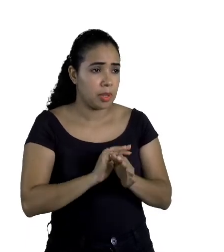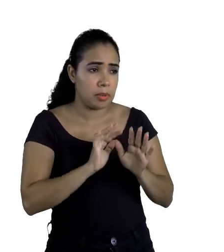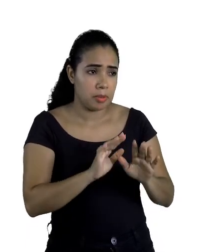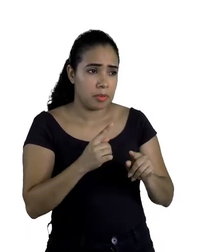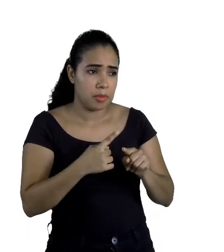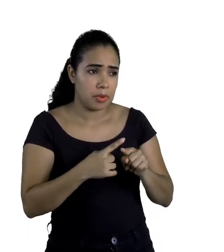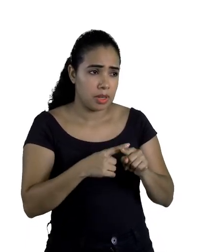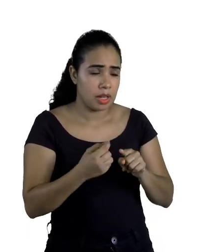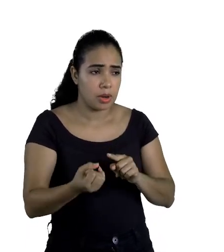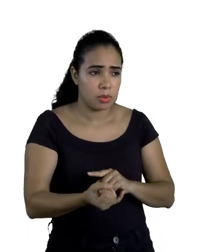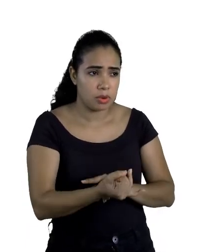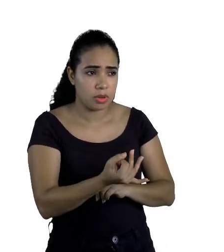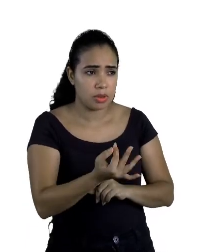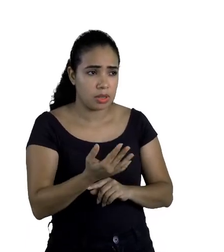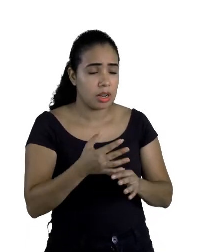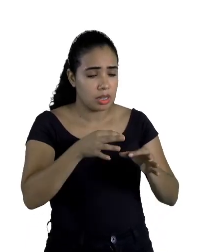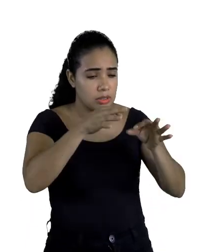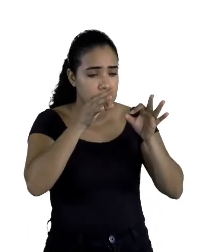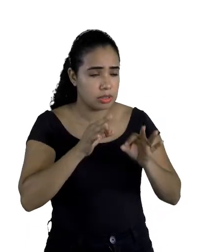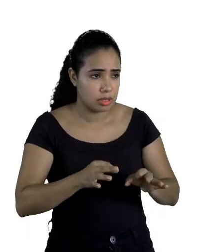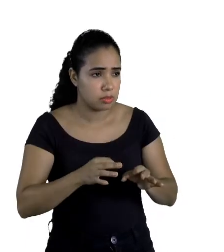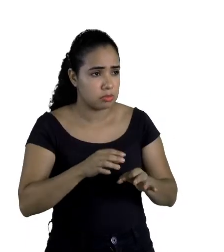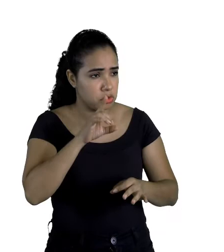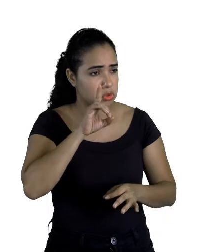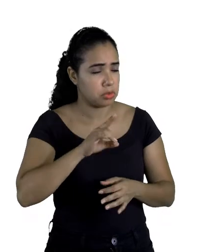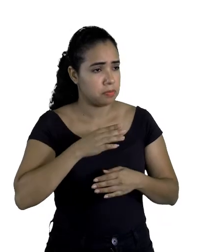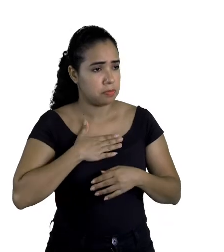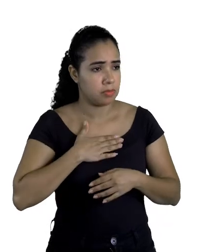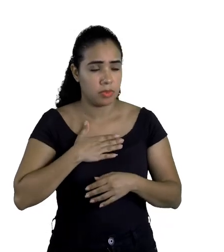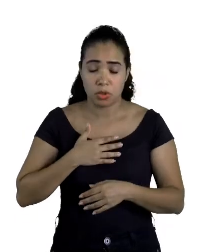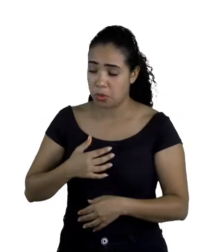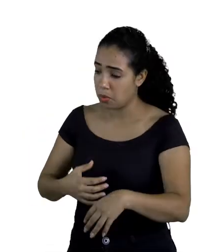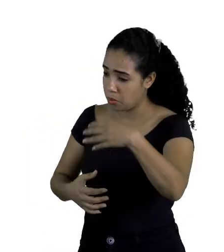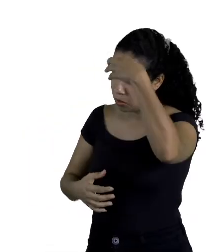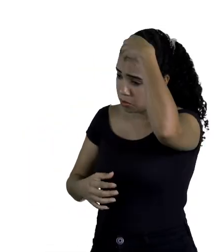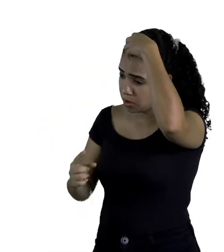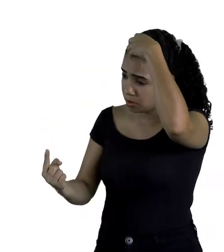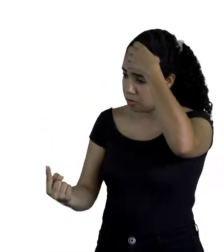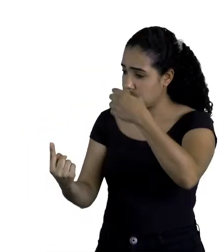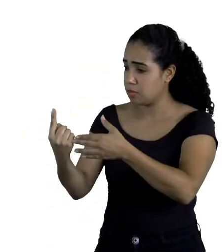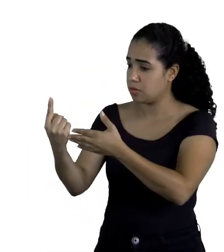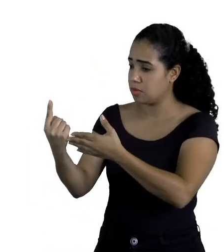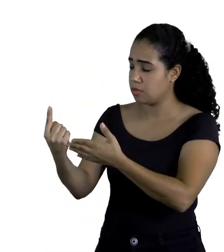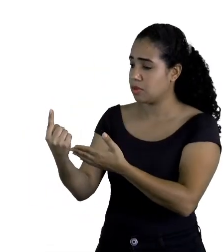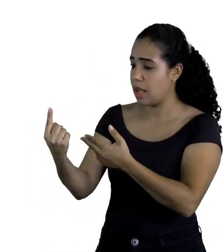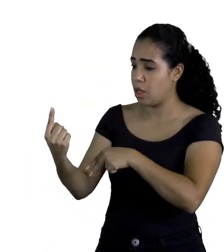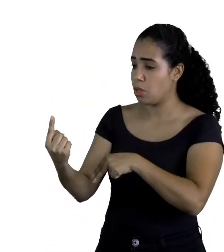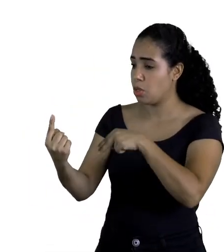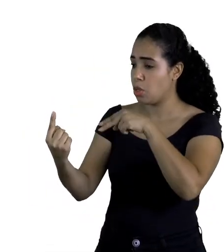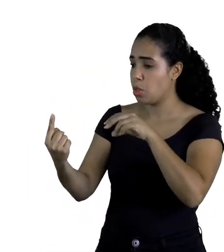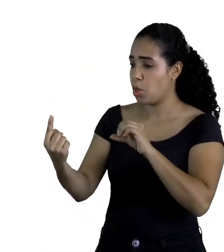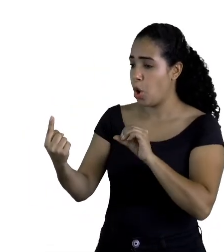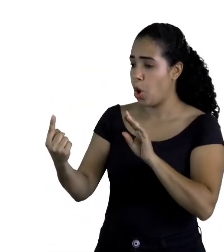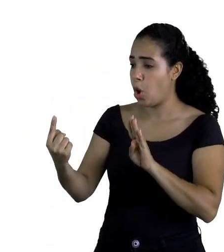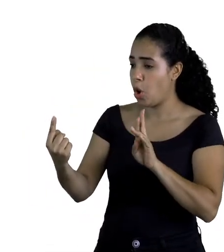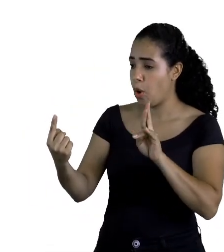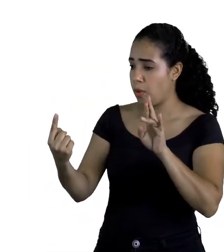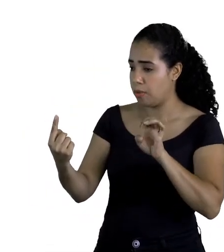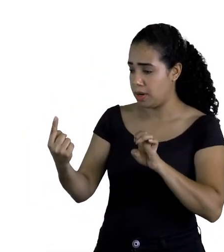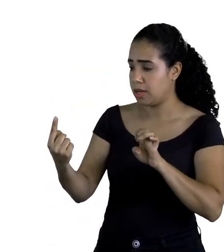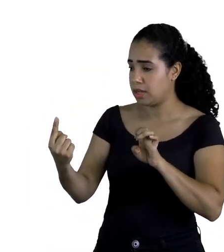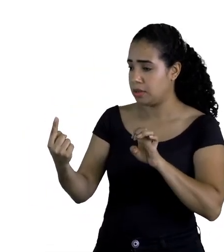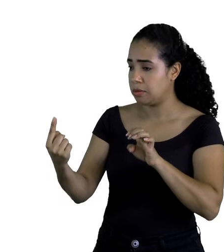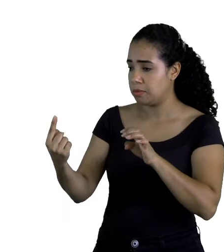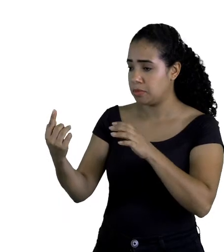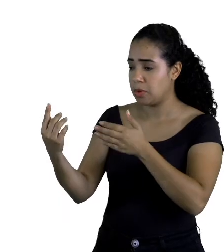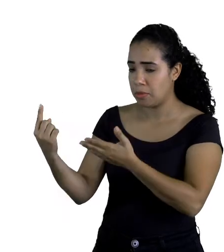era a quantia que ele achava de direito. O rei nomeou um dos nobres da corte, franqueando todo